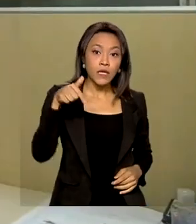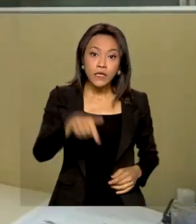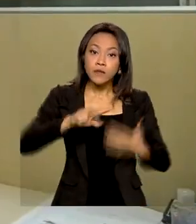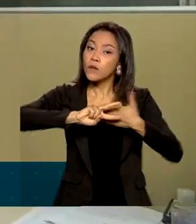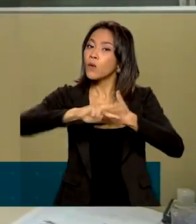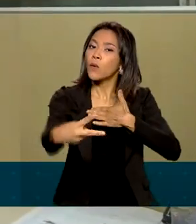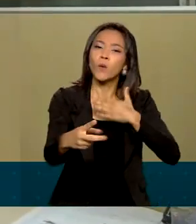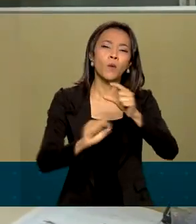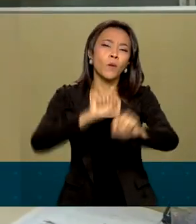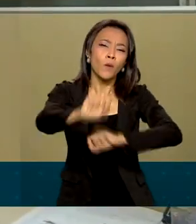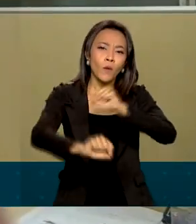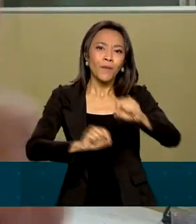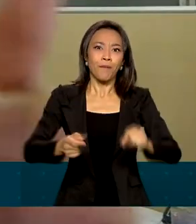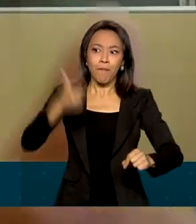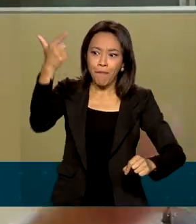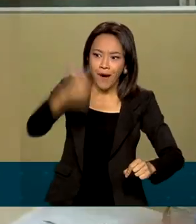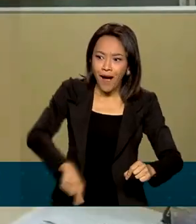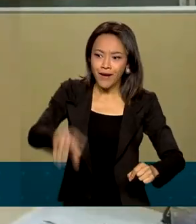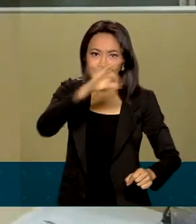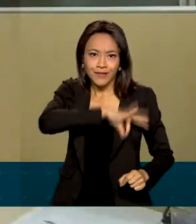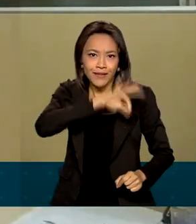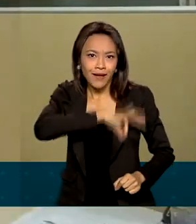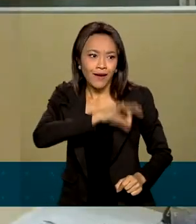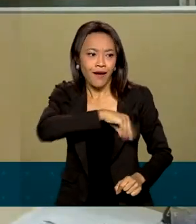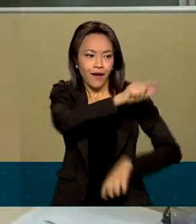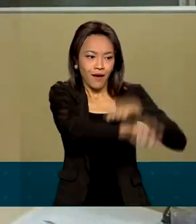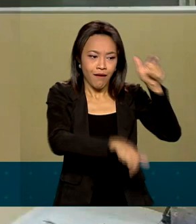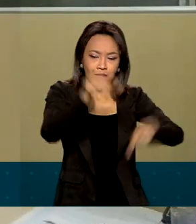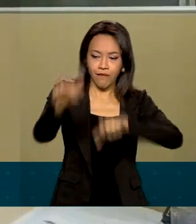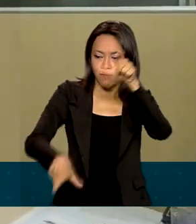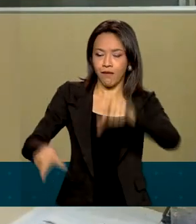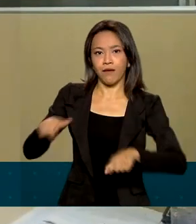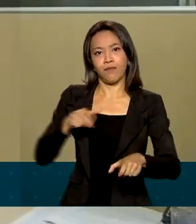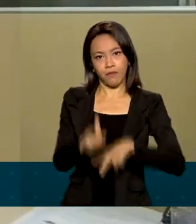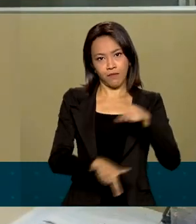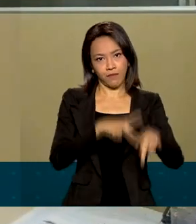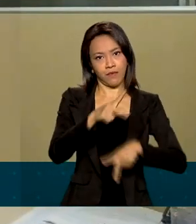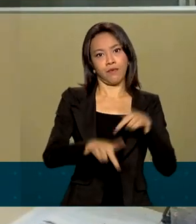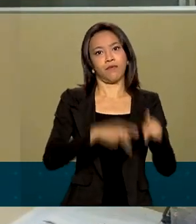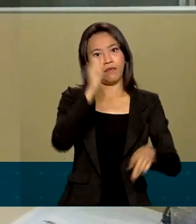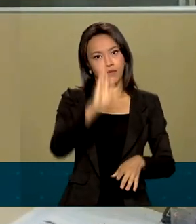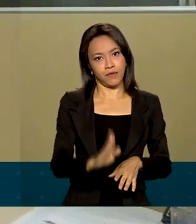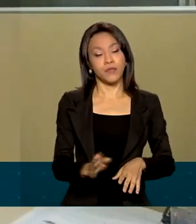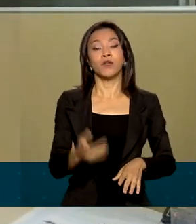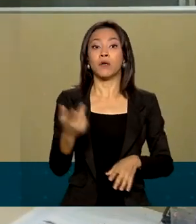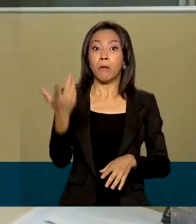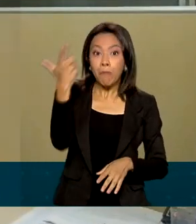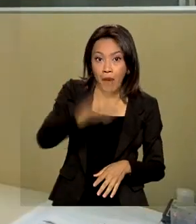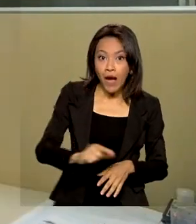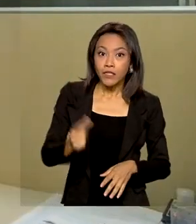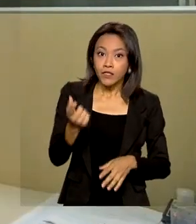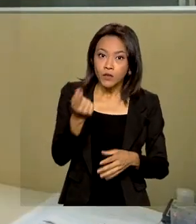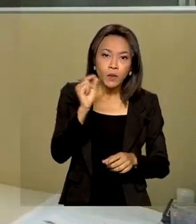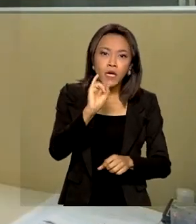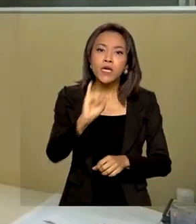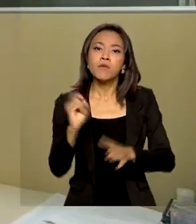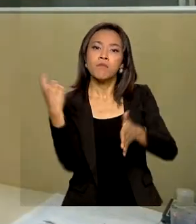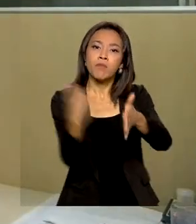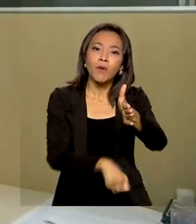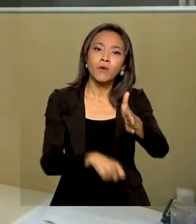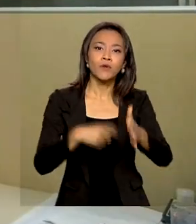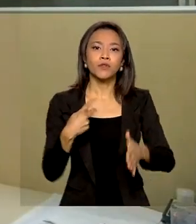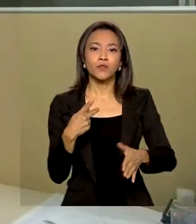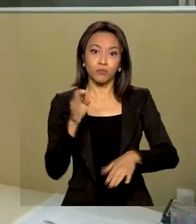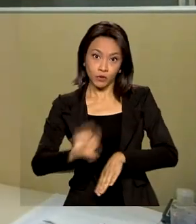renda na mesa do trabalhador. Vamos ter tributos para o Estado, de modo geral, a se